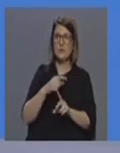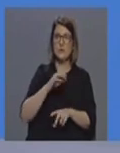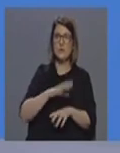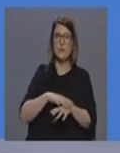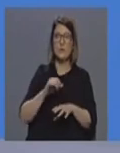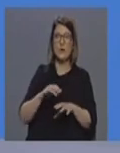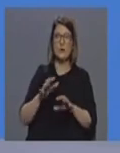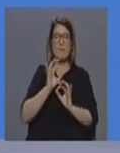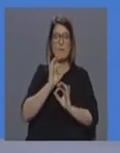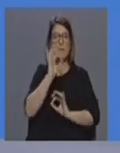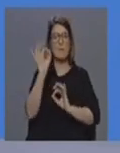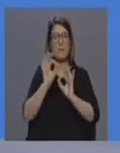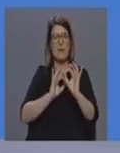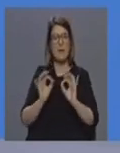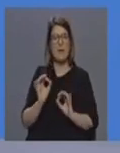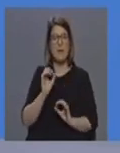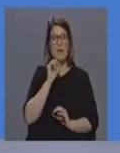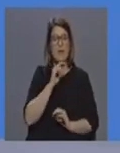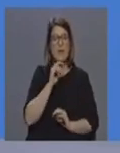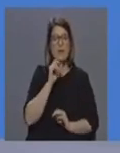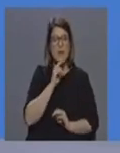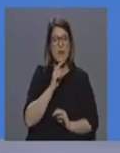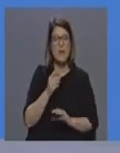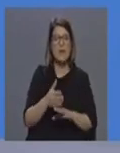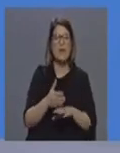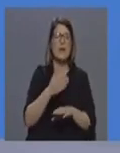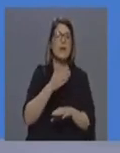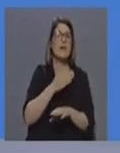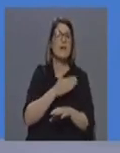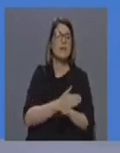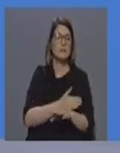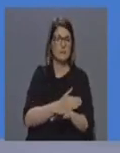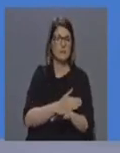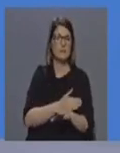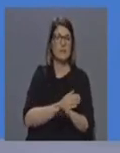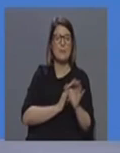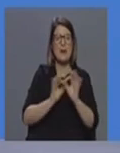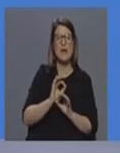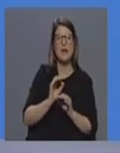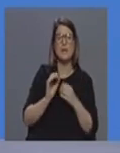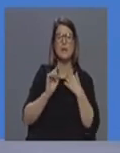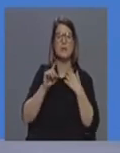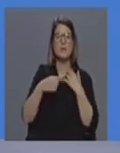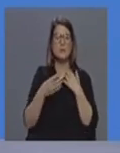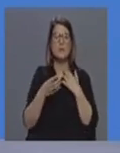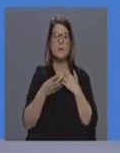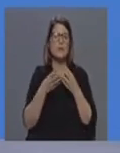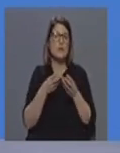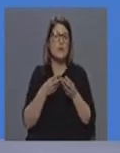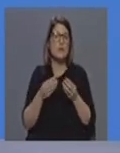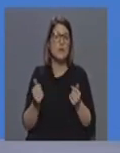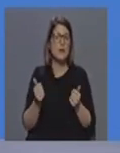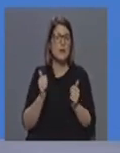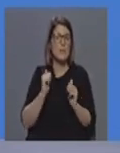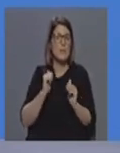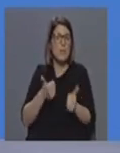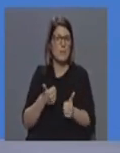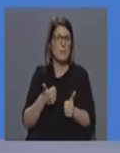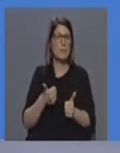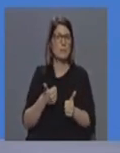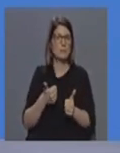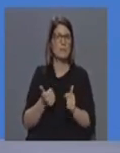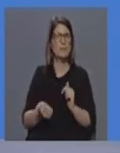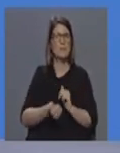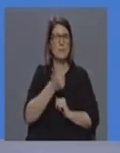preparação para que nós possamos ter uma resposta o mais eficaz possível